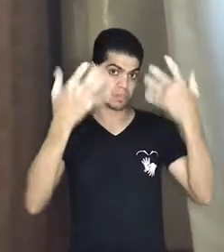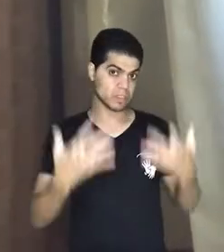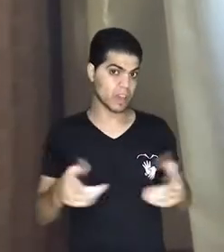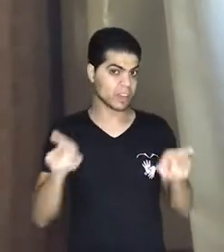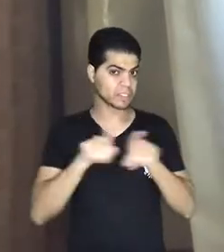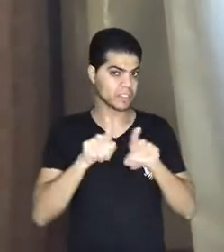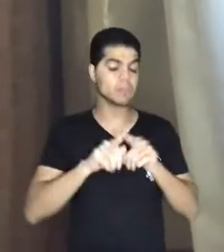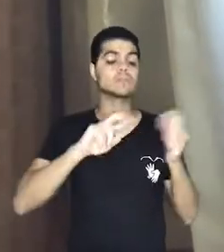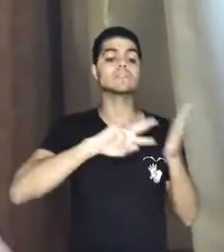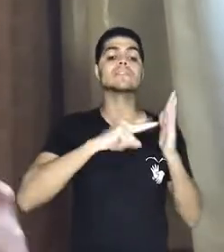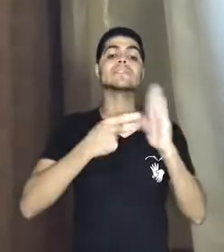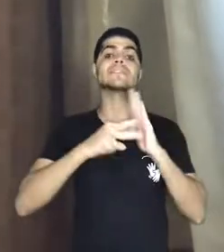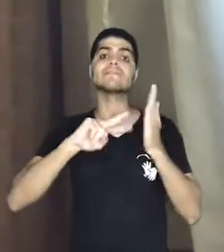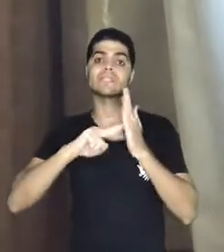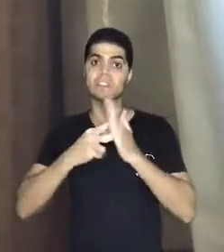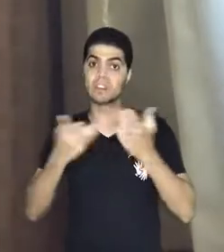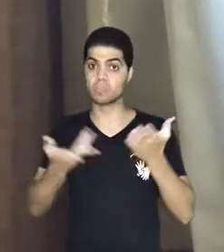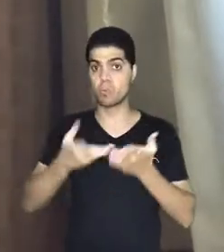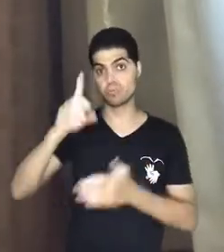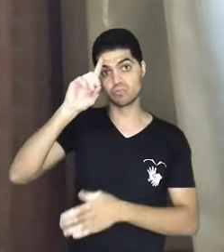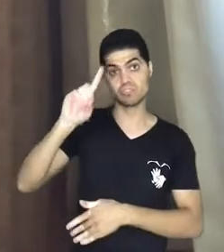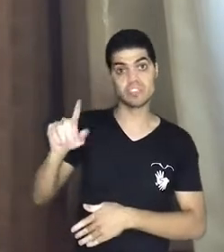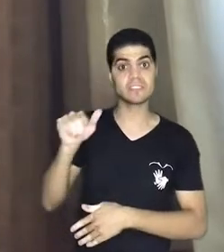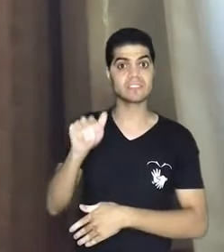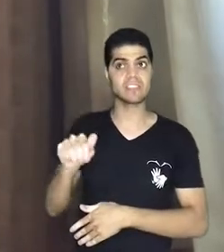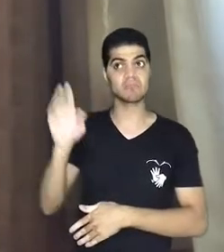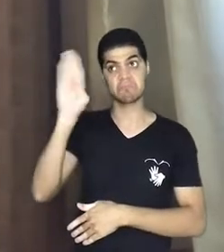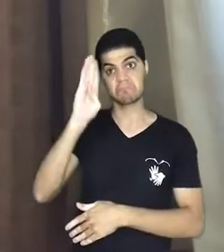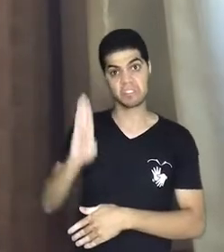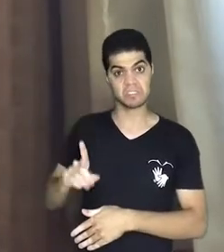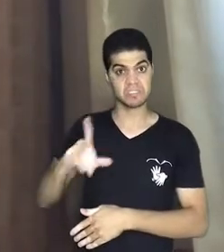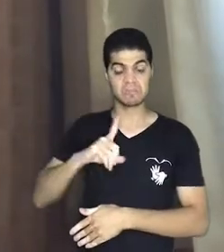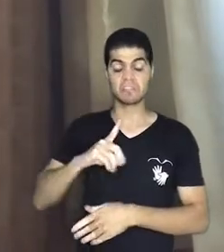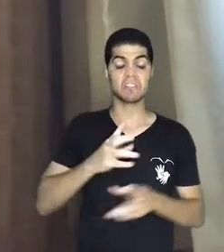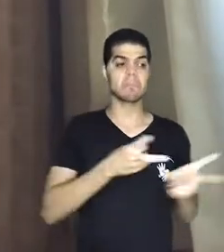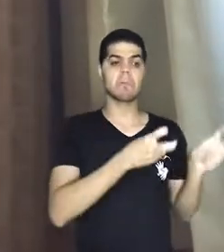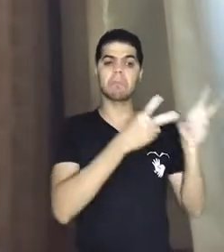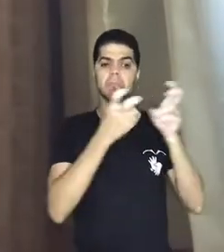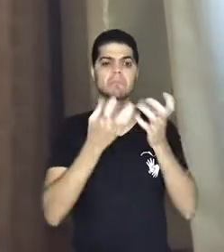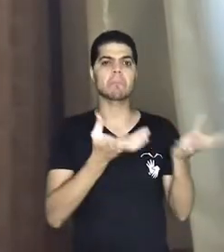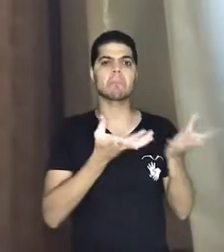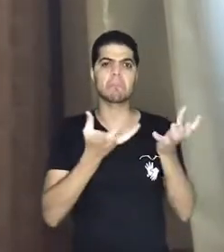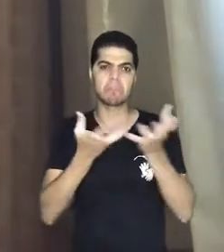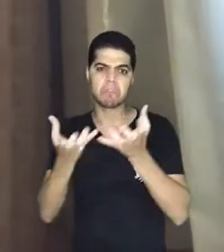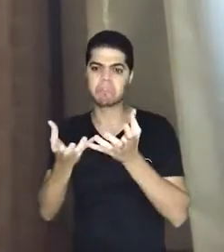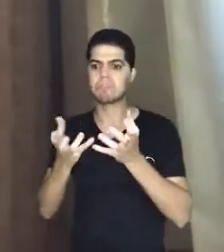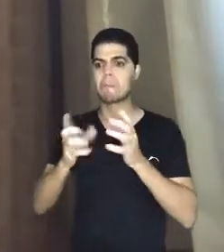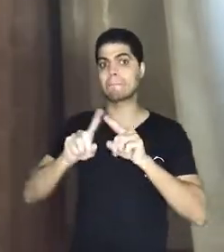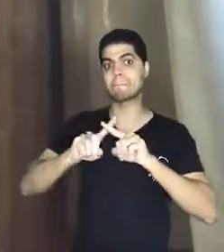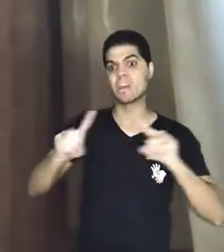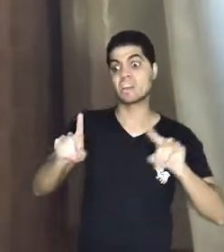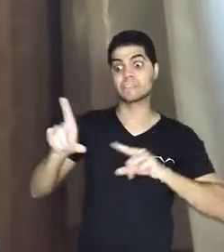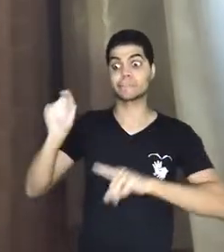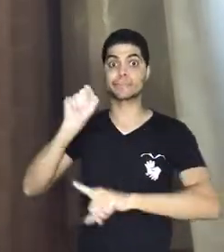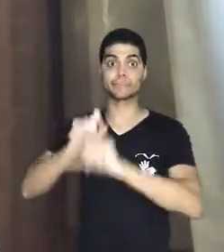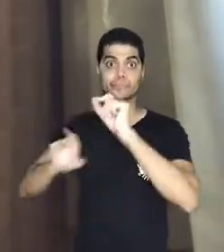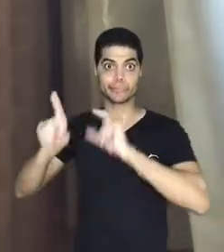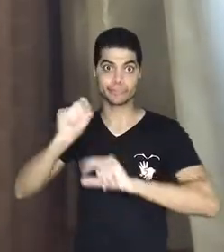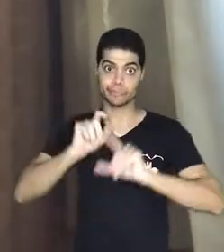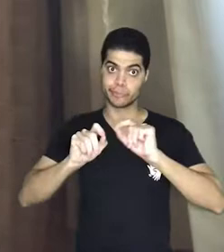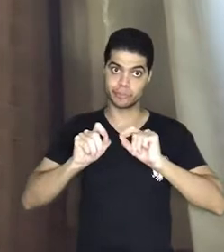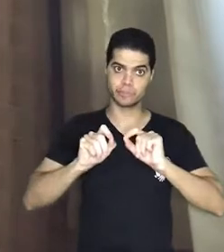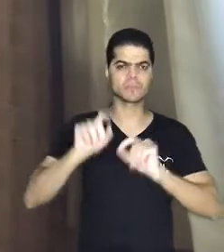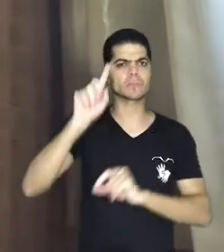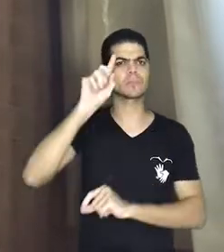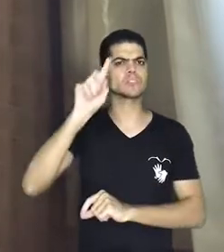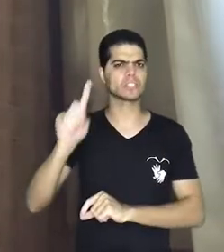significados que estão atribuindo a esse 7 de setembro. Um Brasil de poucos e para poucos, como sempre foi. No 7 de setembro